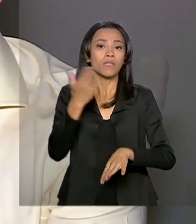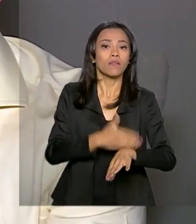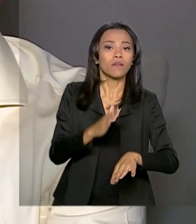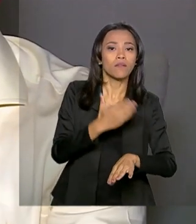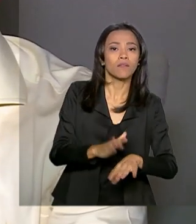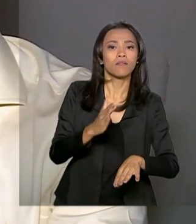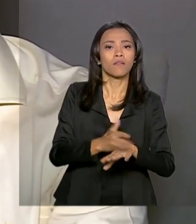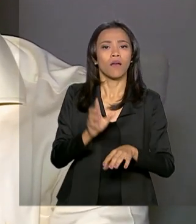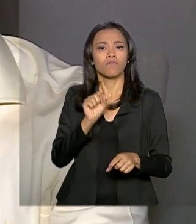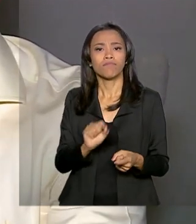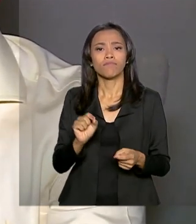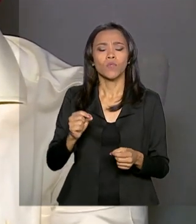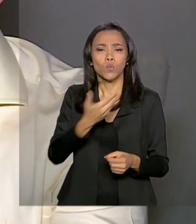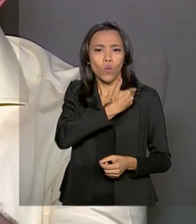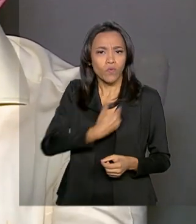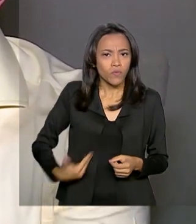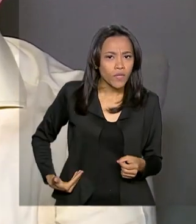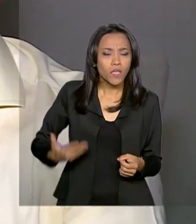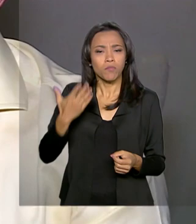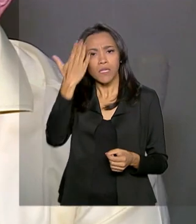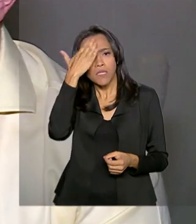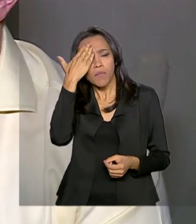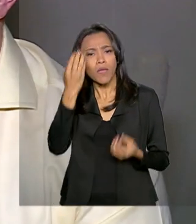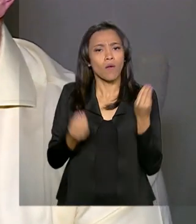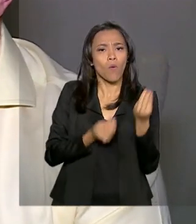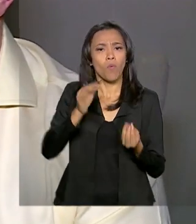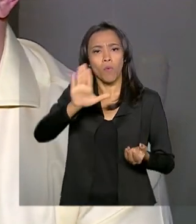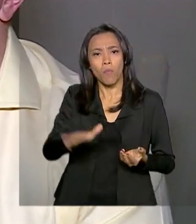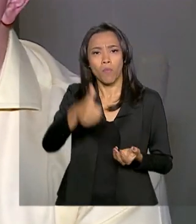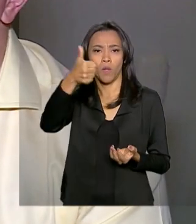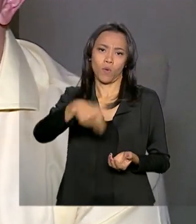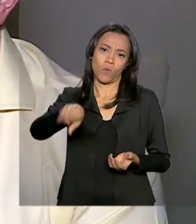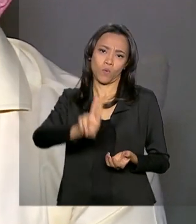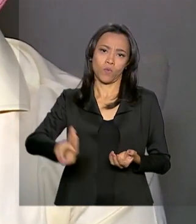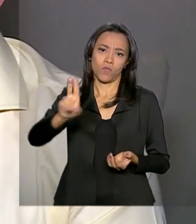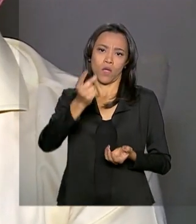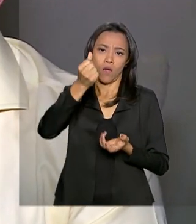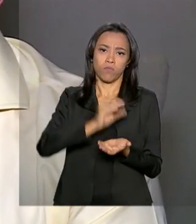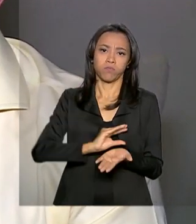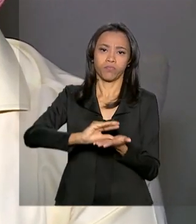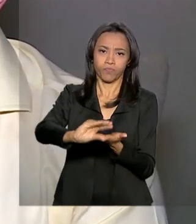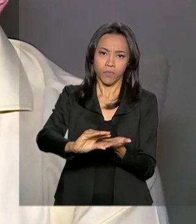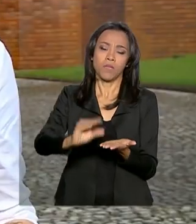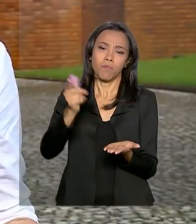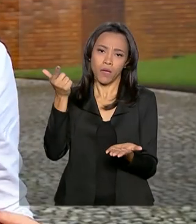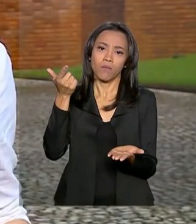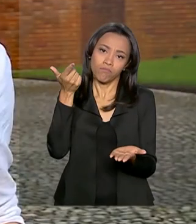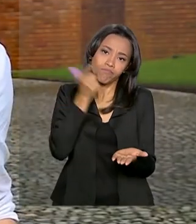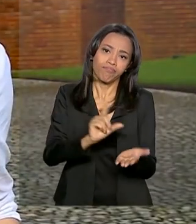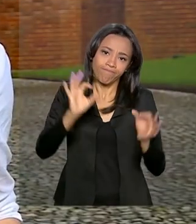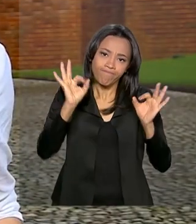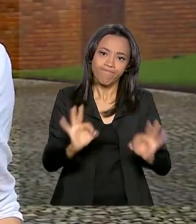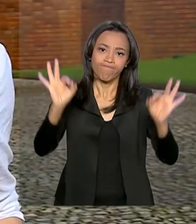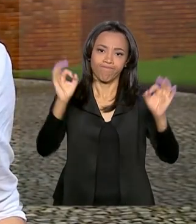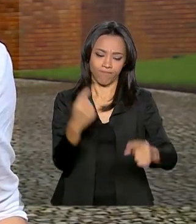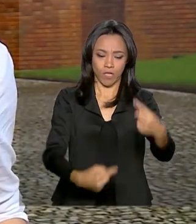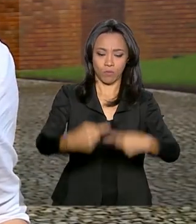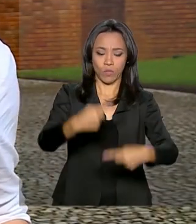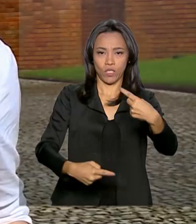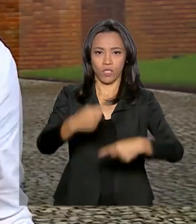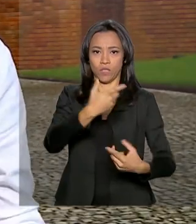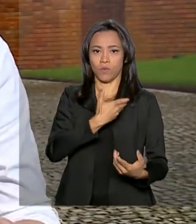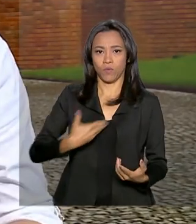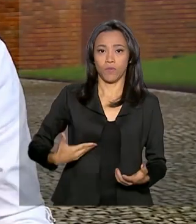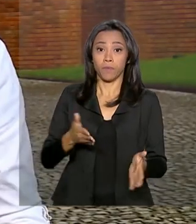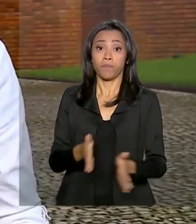os governos, para que possam melhor gerir os recursos e, de fato, efetivar as políticas públicas. Após a reunião da Sudene, o presidente